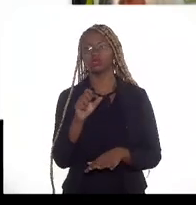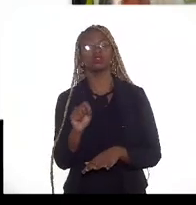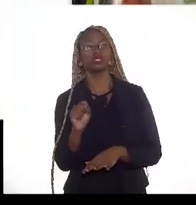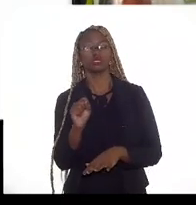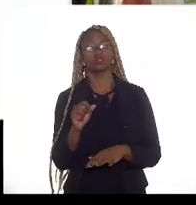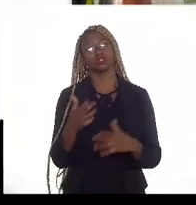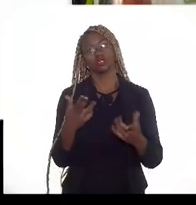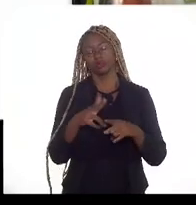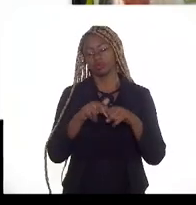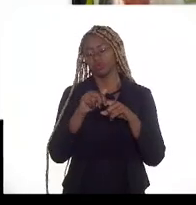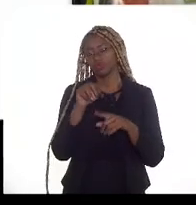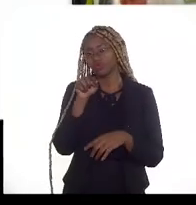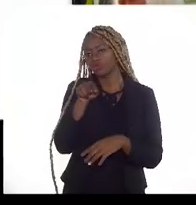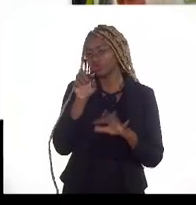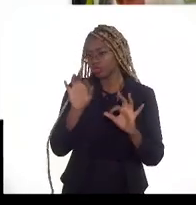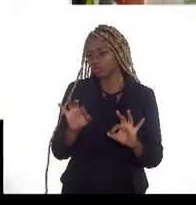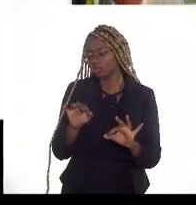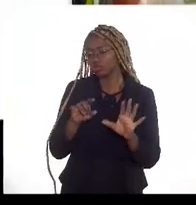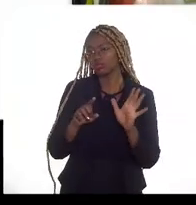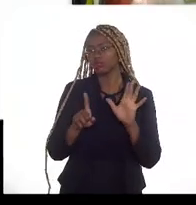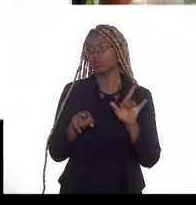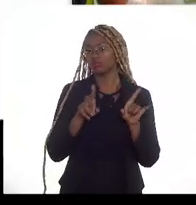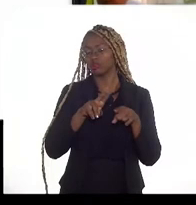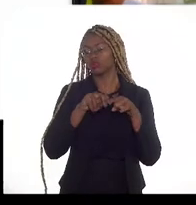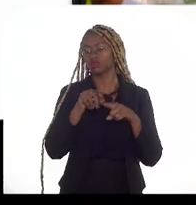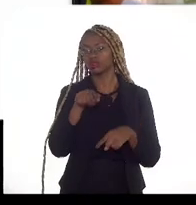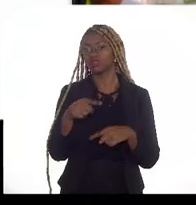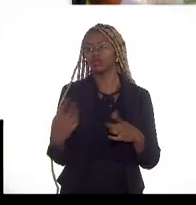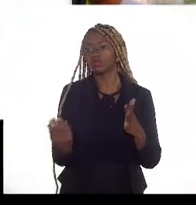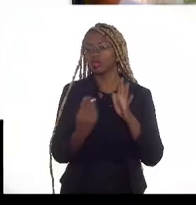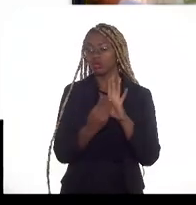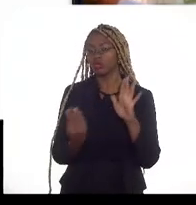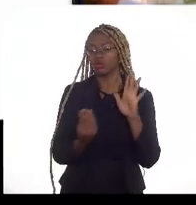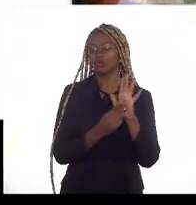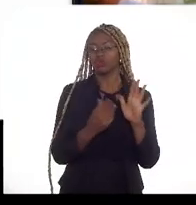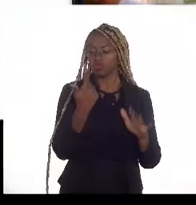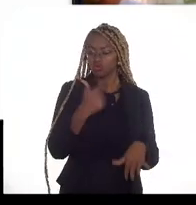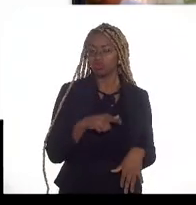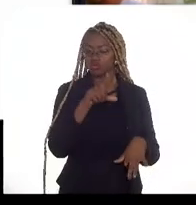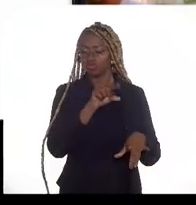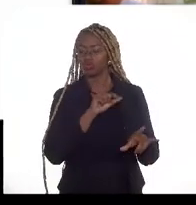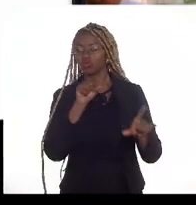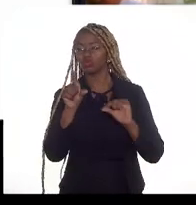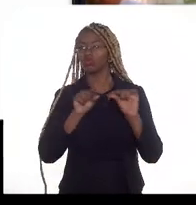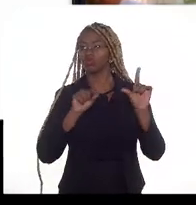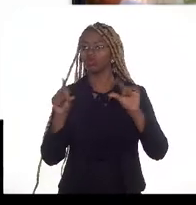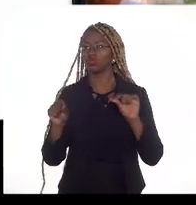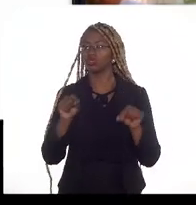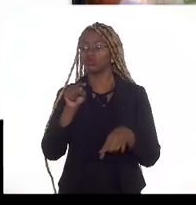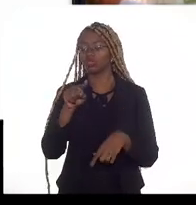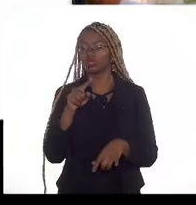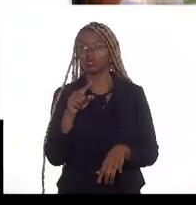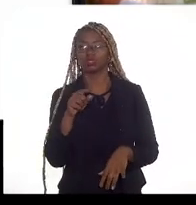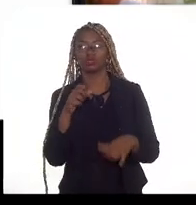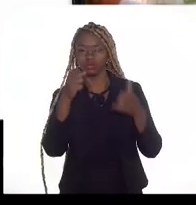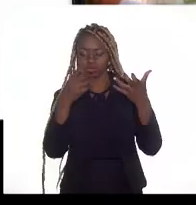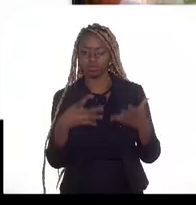simplesmente por isso que esse tipo de reinjeção tem sido escolhido em campos com essa característica.